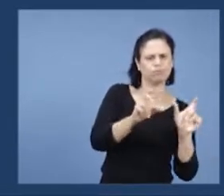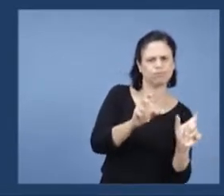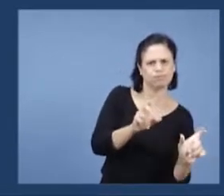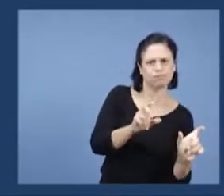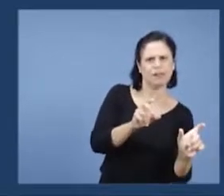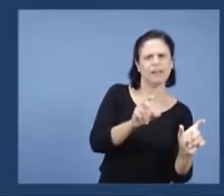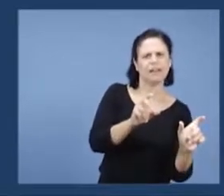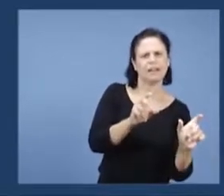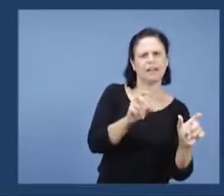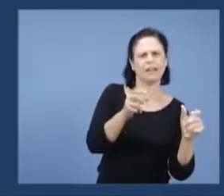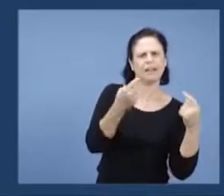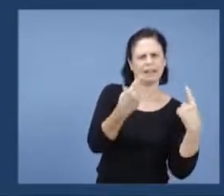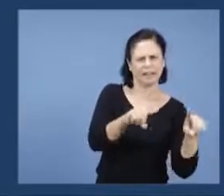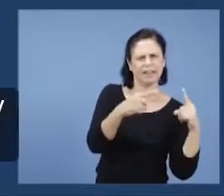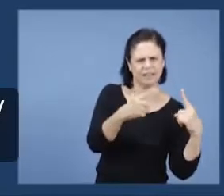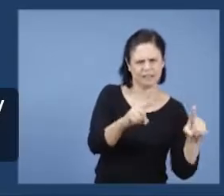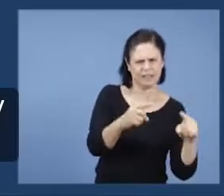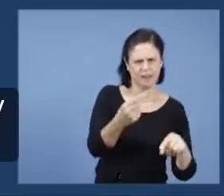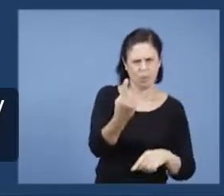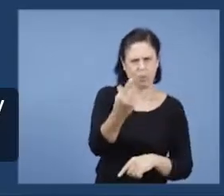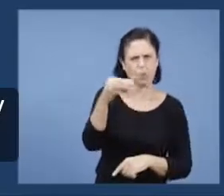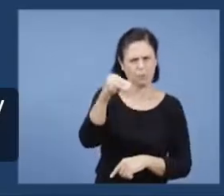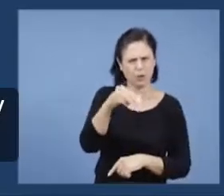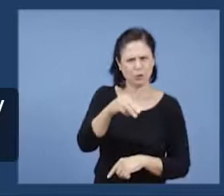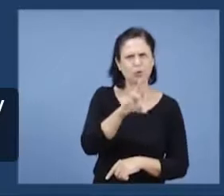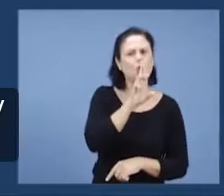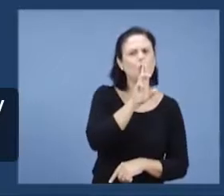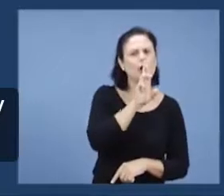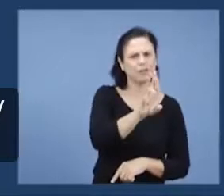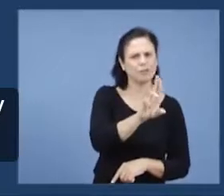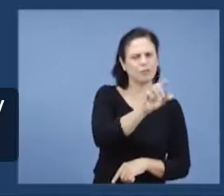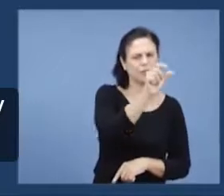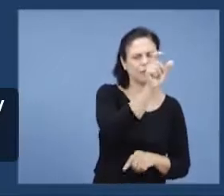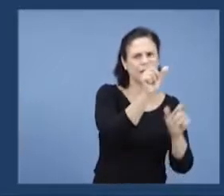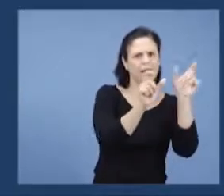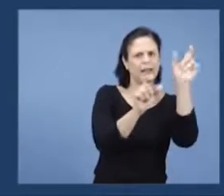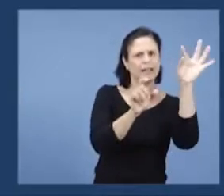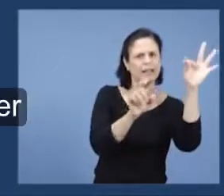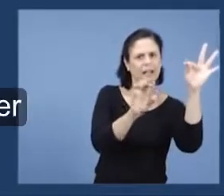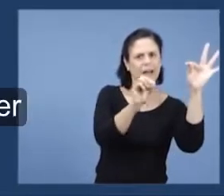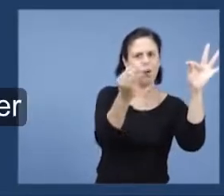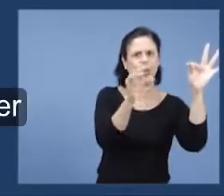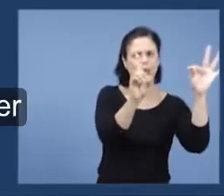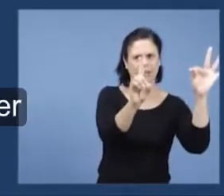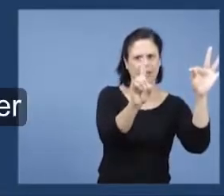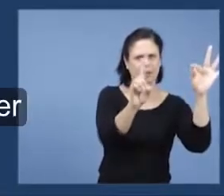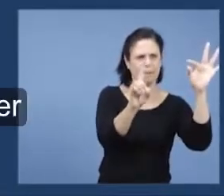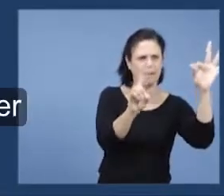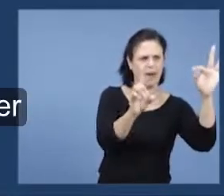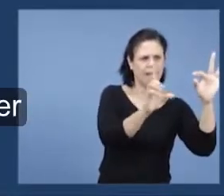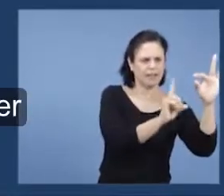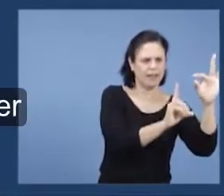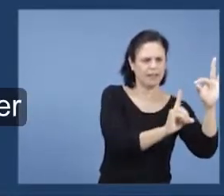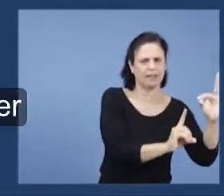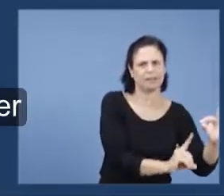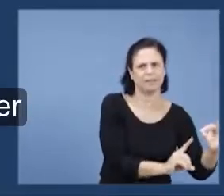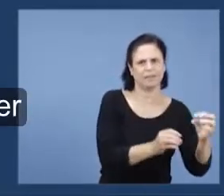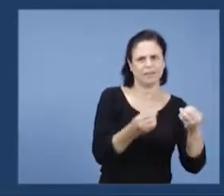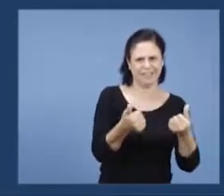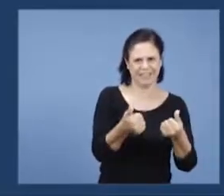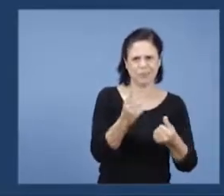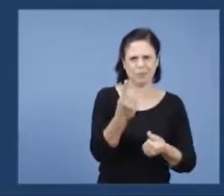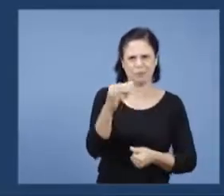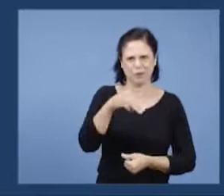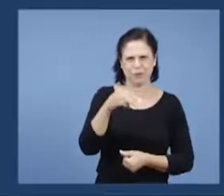Dá o tempo? Um tempo e um minuto, né? Um minuto, já, os irmãos já estão acostumados. Estão na... Um minuto, nós retornamos aqui com a resposta.